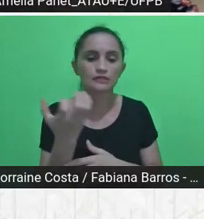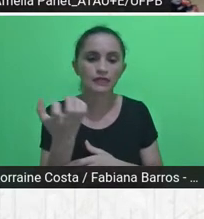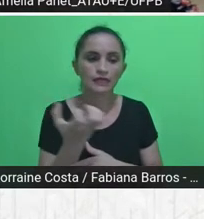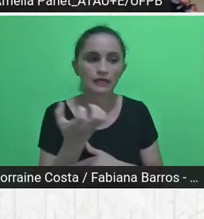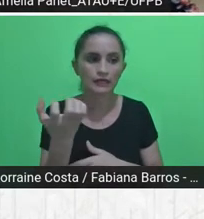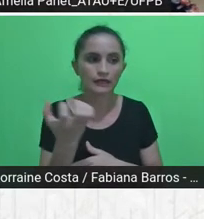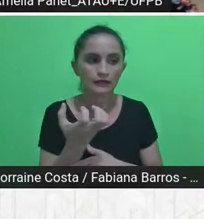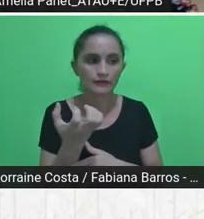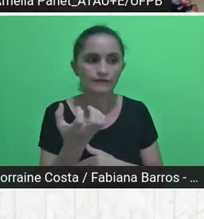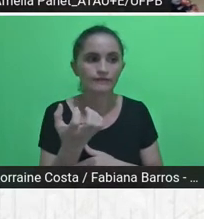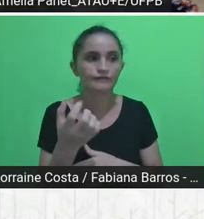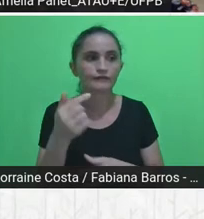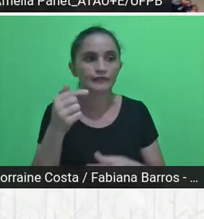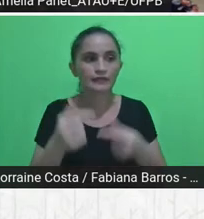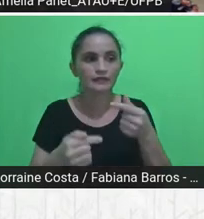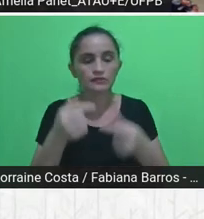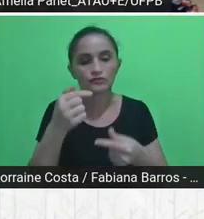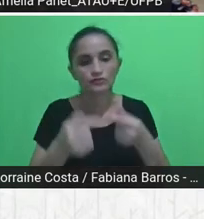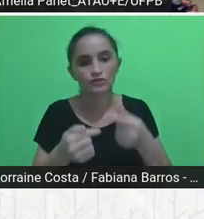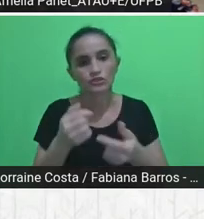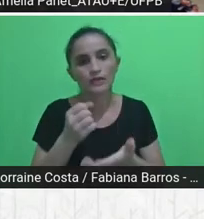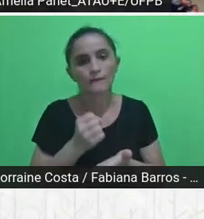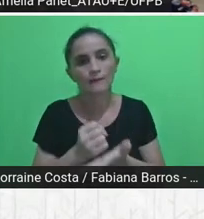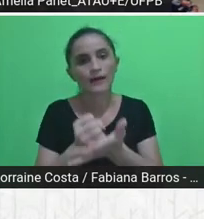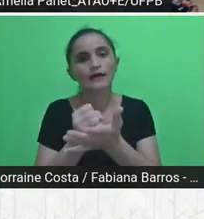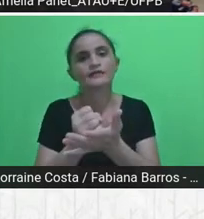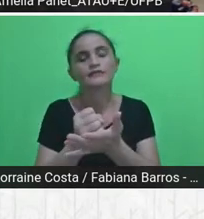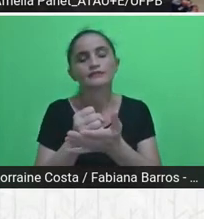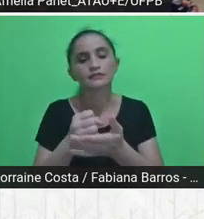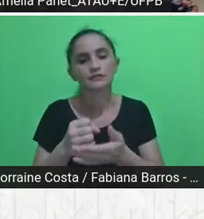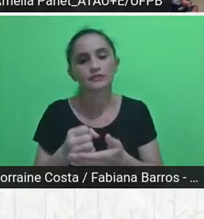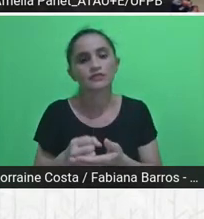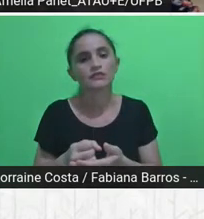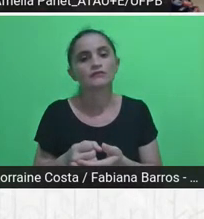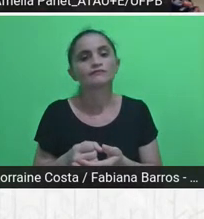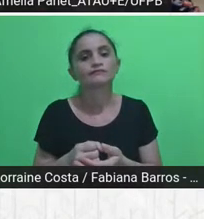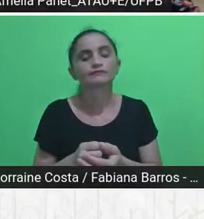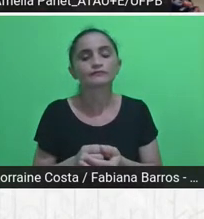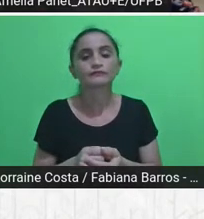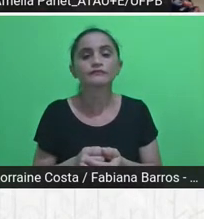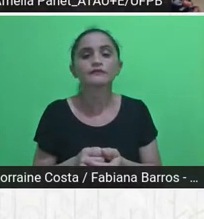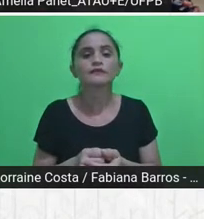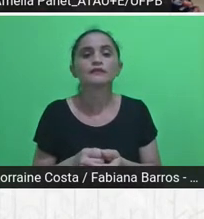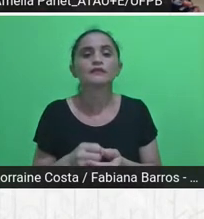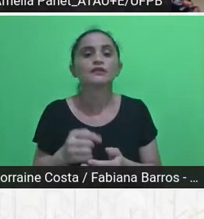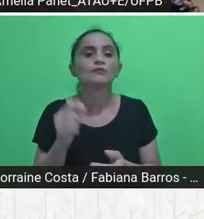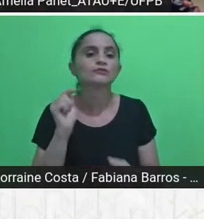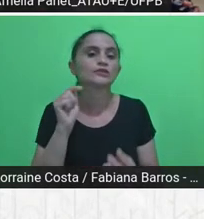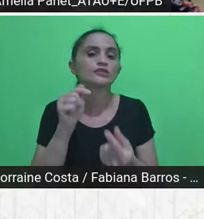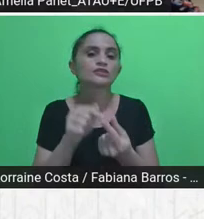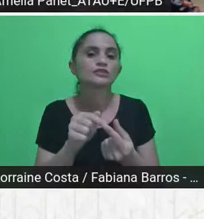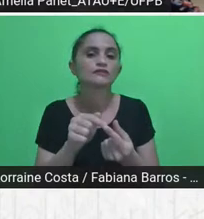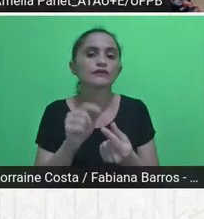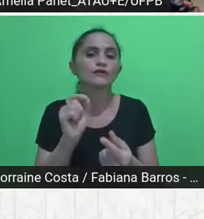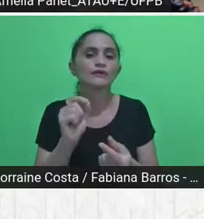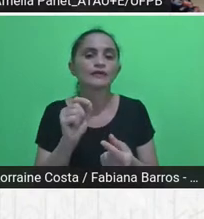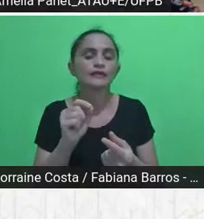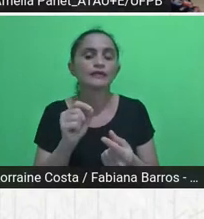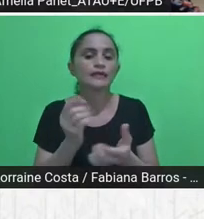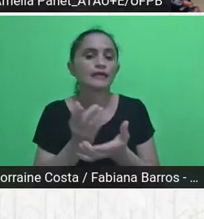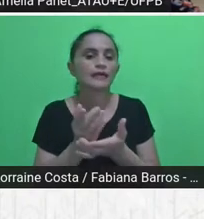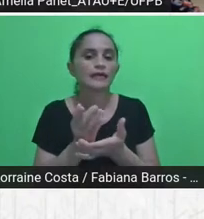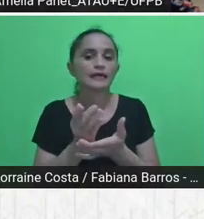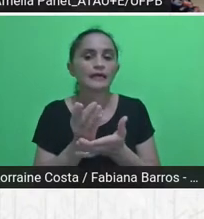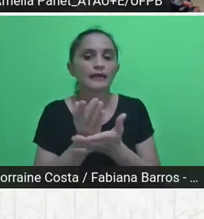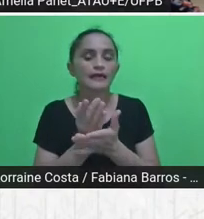discutir, que a base dessa contribuição estaria justamente na desconstrução dos processos dominantes e na busca por